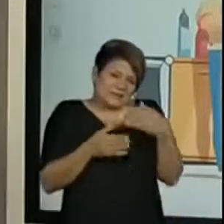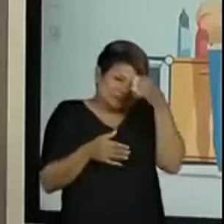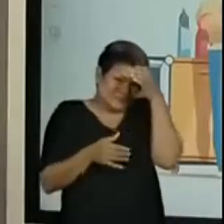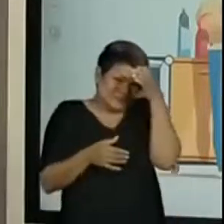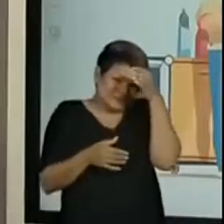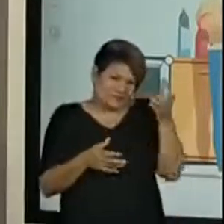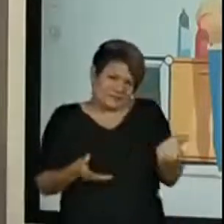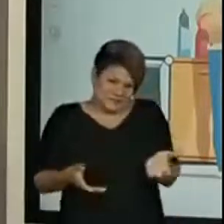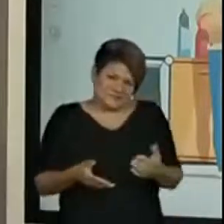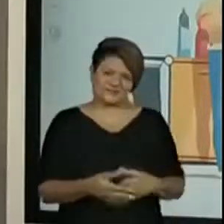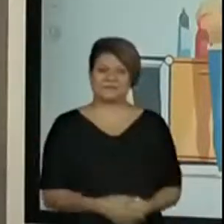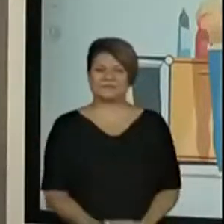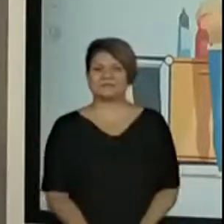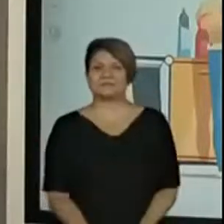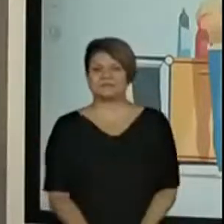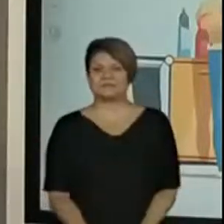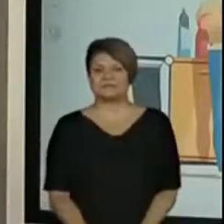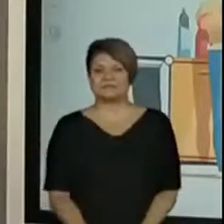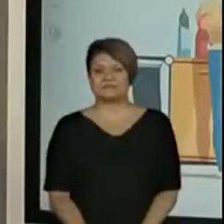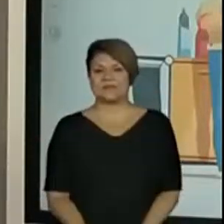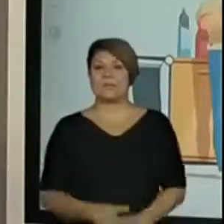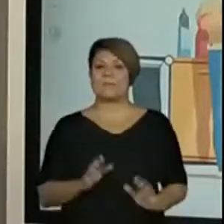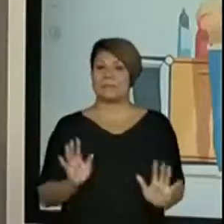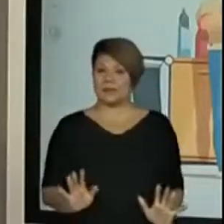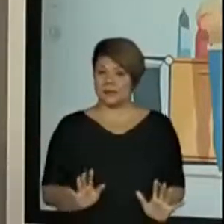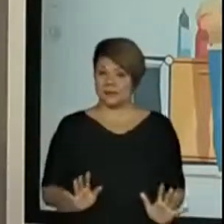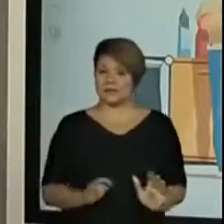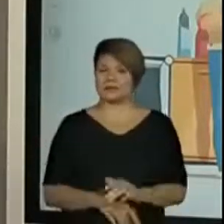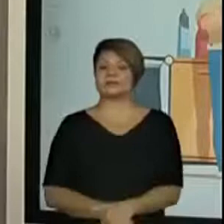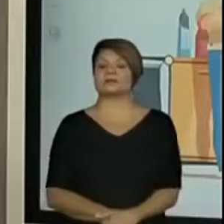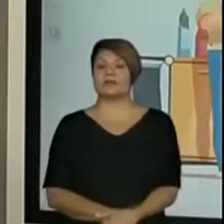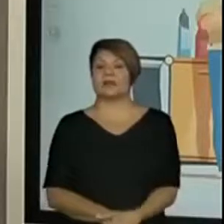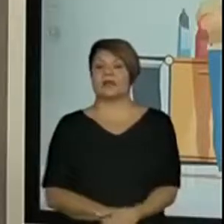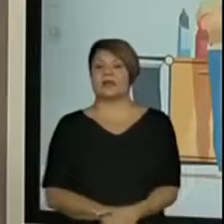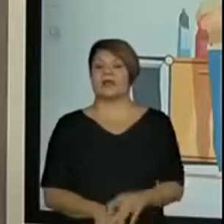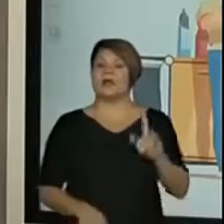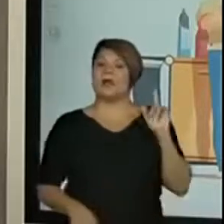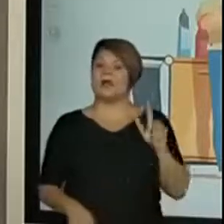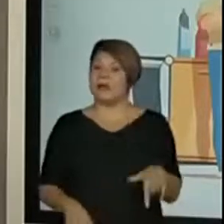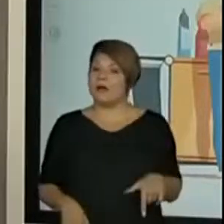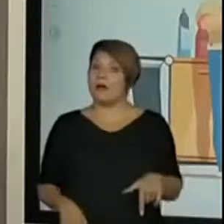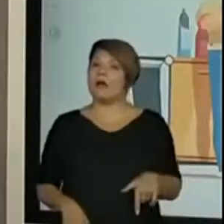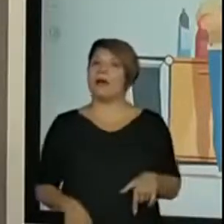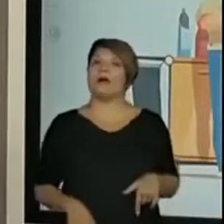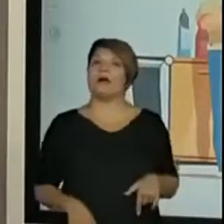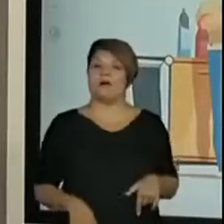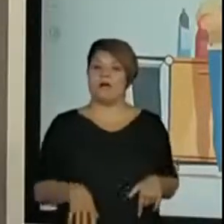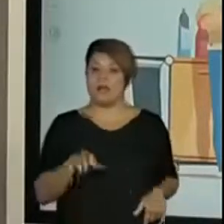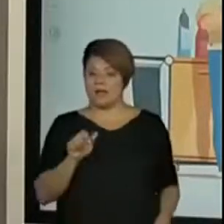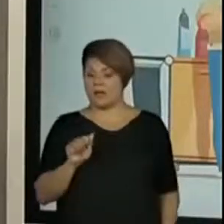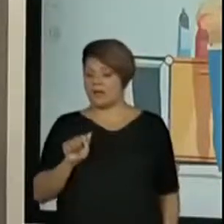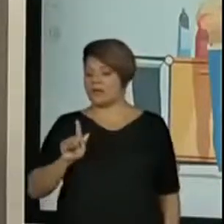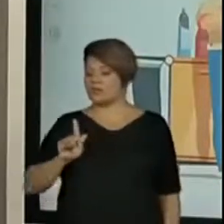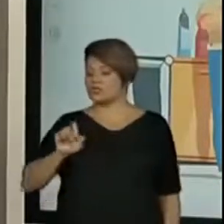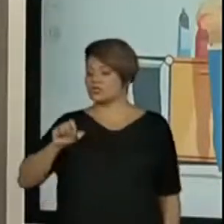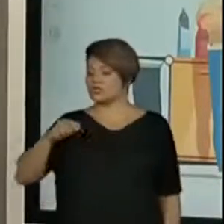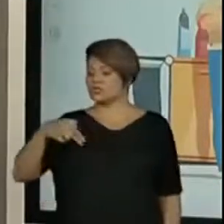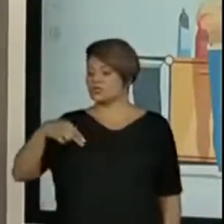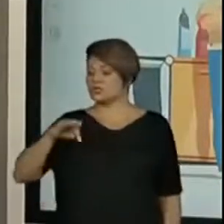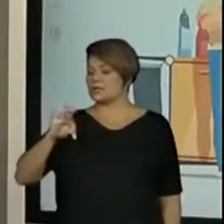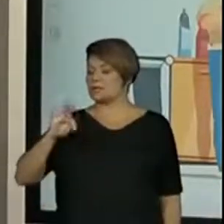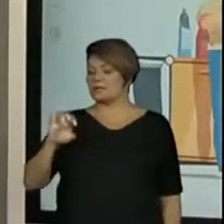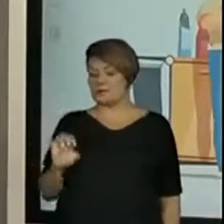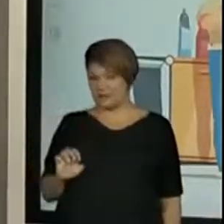tios da limpeza. Mas, eles são agentes de limpeza. São os